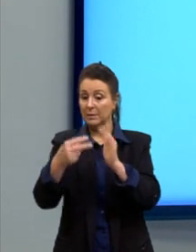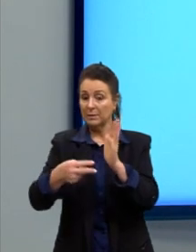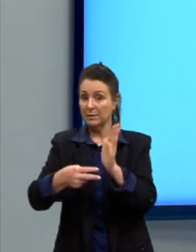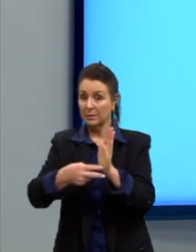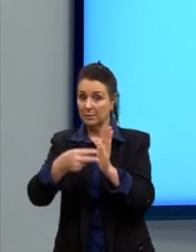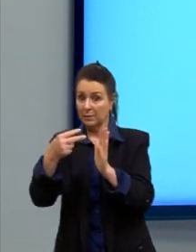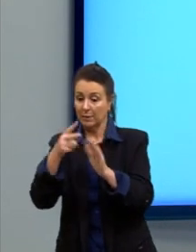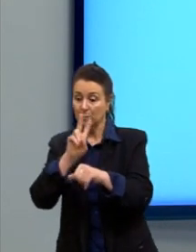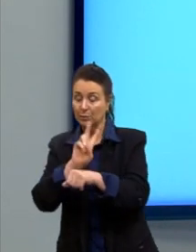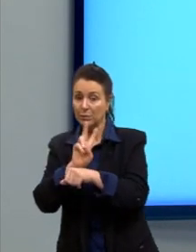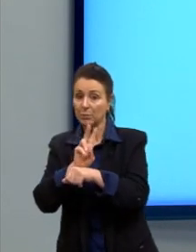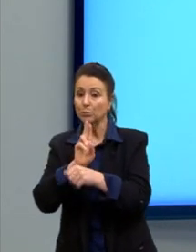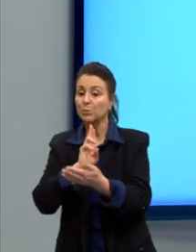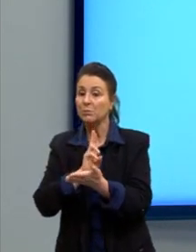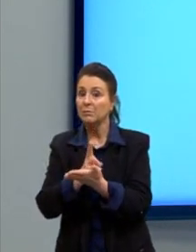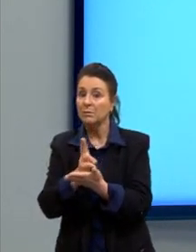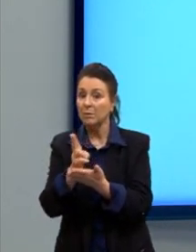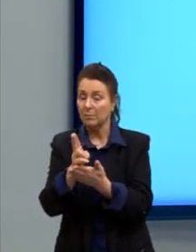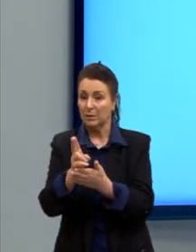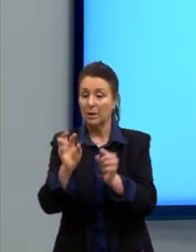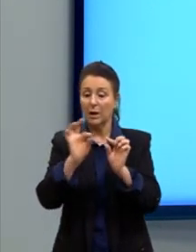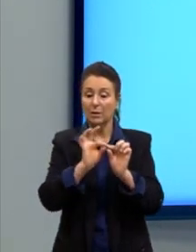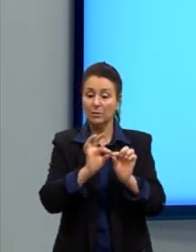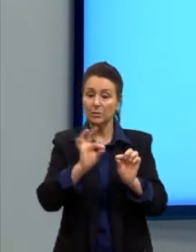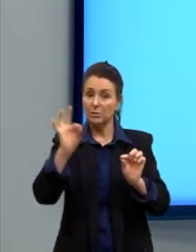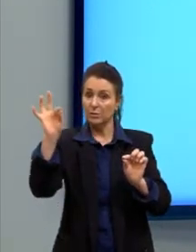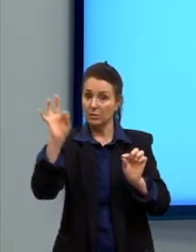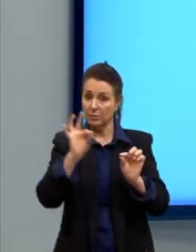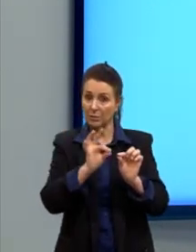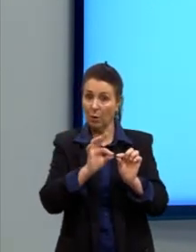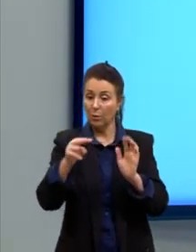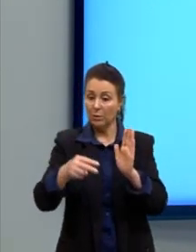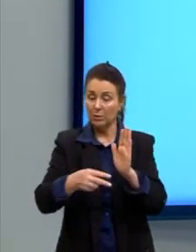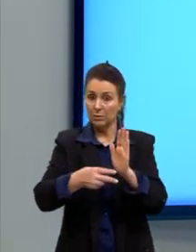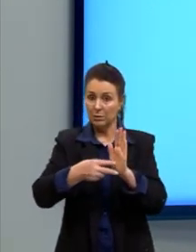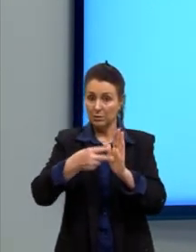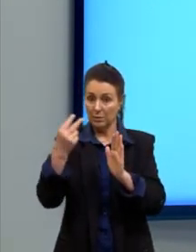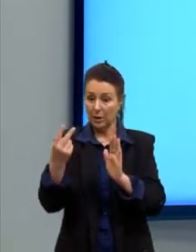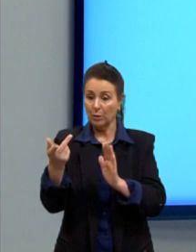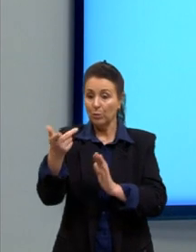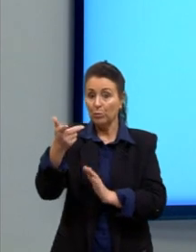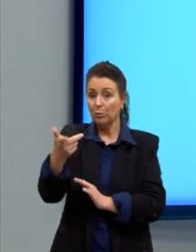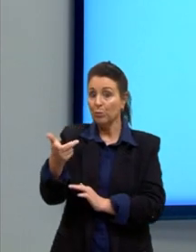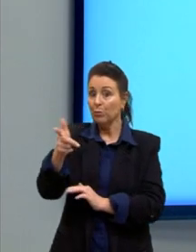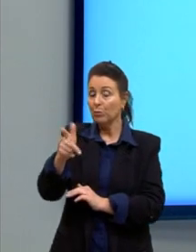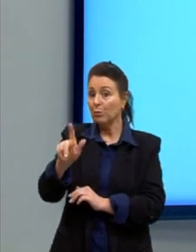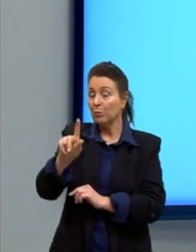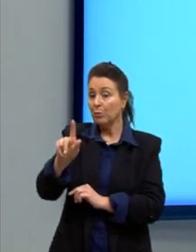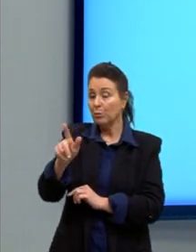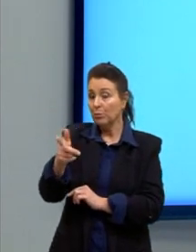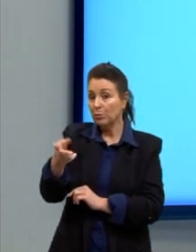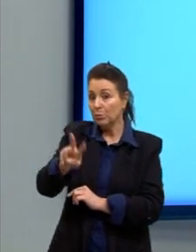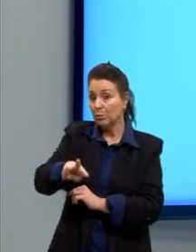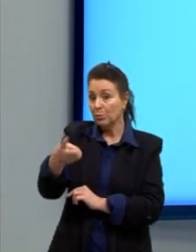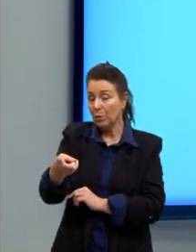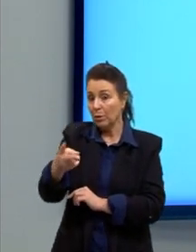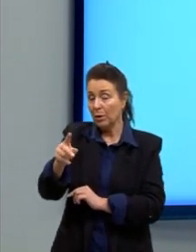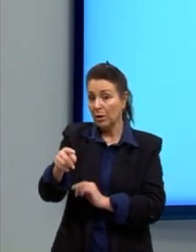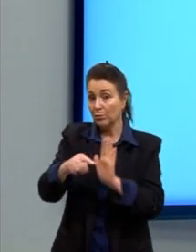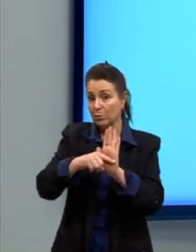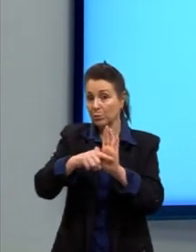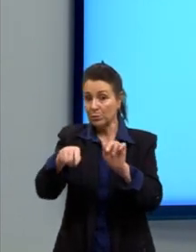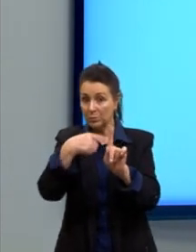cuidando sempre que as diagonais secundárias, nós vamos inverter o sinal do produto, né? Então, nós